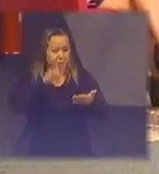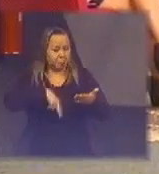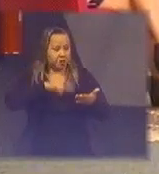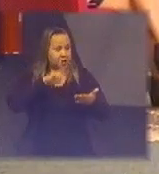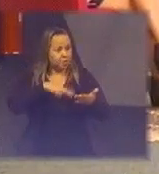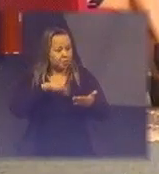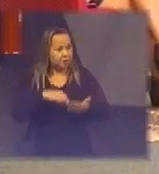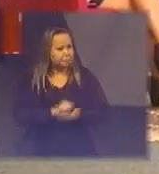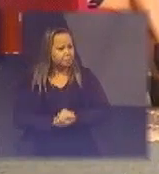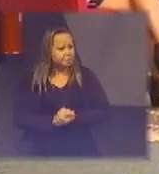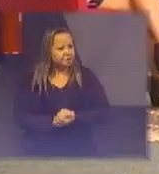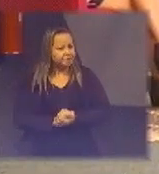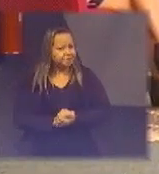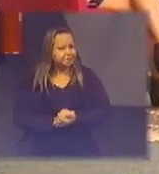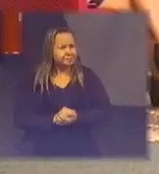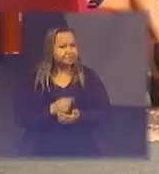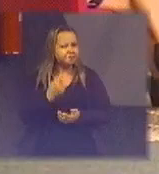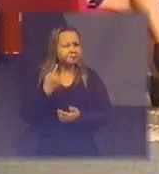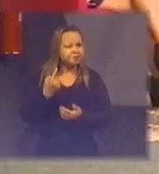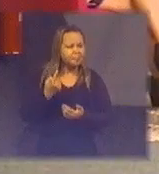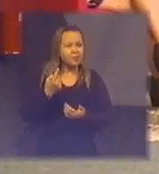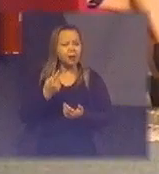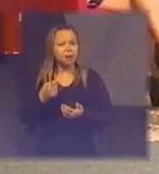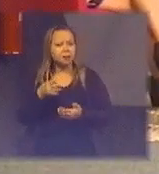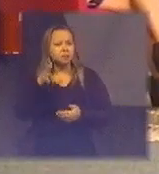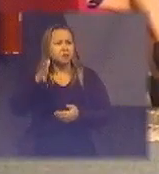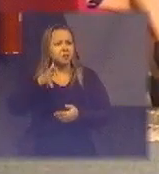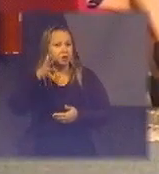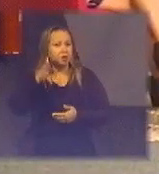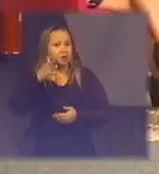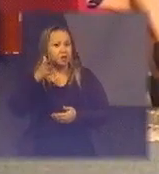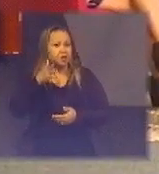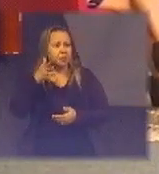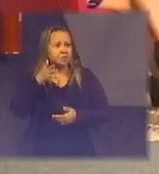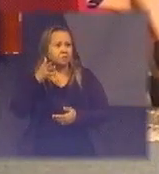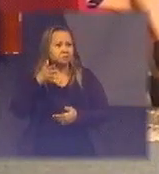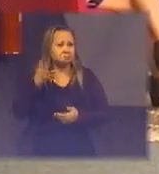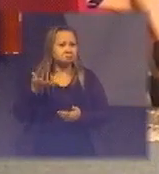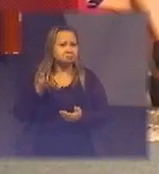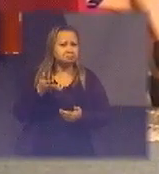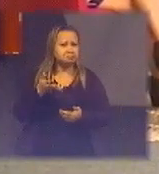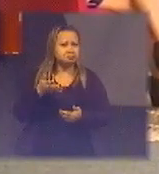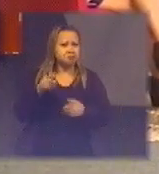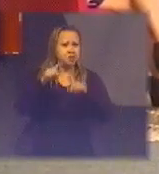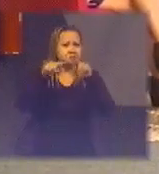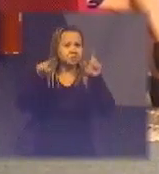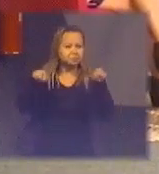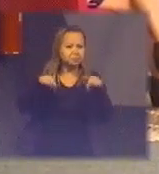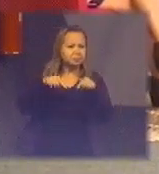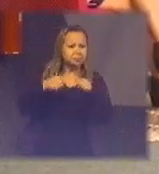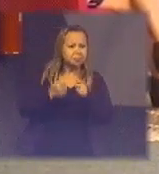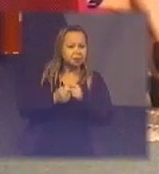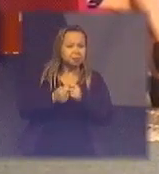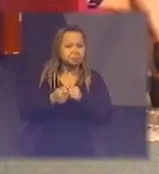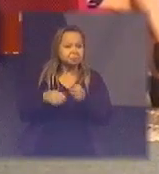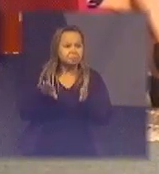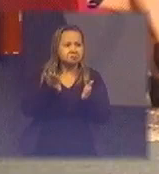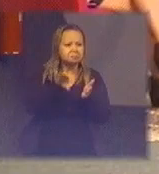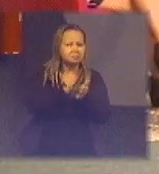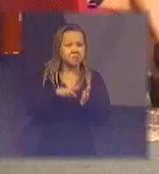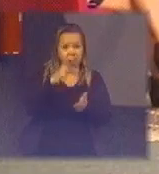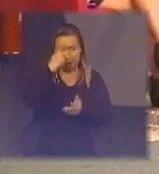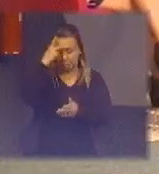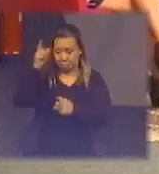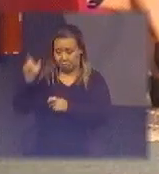empresas metalúrgicas e uma dessas no final da palestra quando a sala esvazia sabe o pessoal vem conversar se aproxima ele se aproximou e falou assim